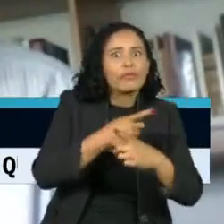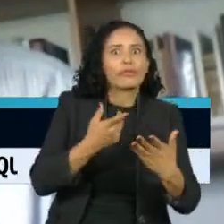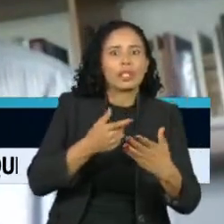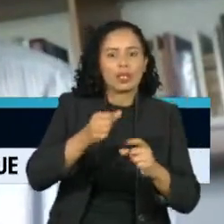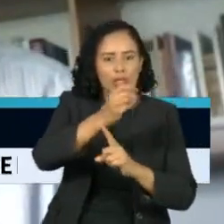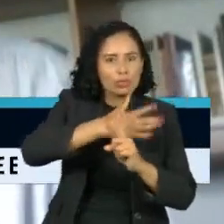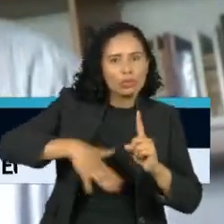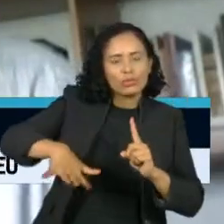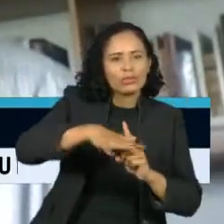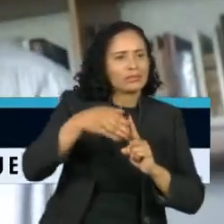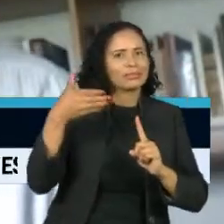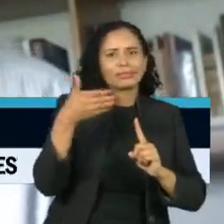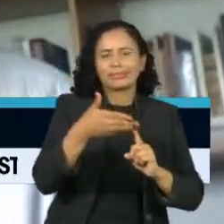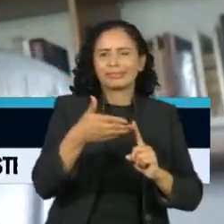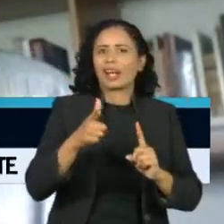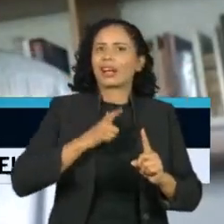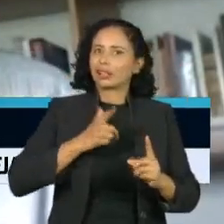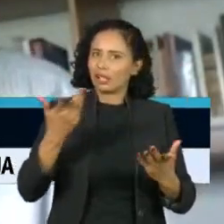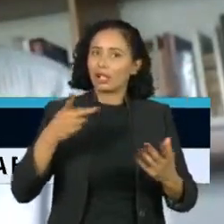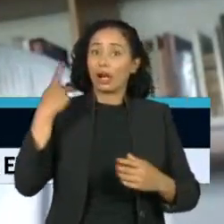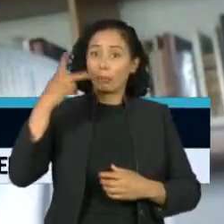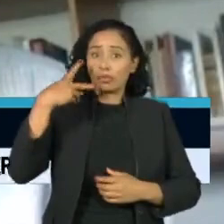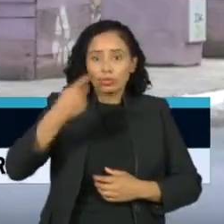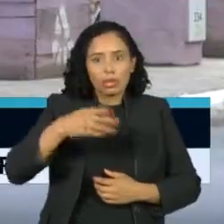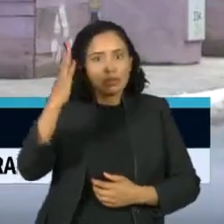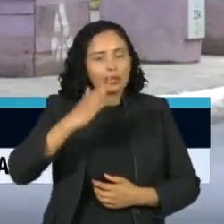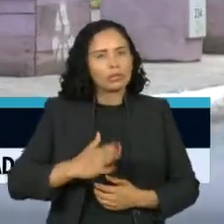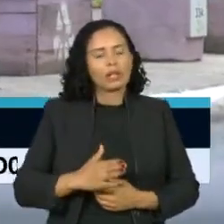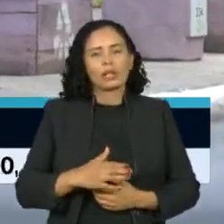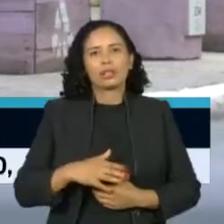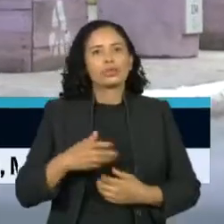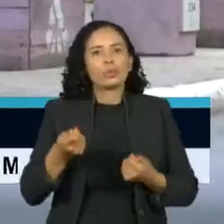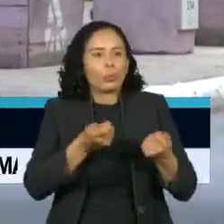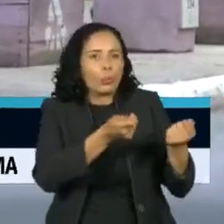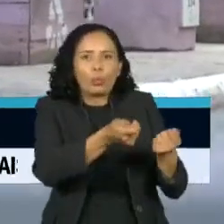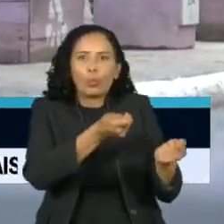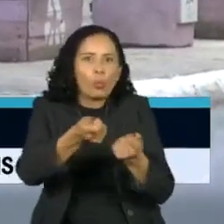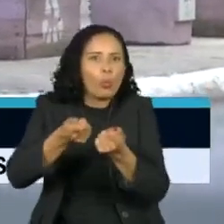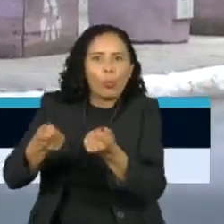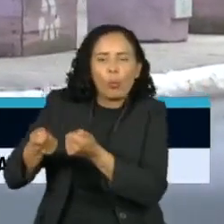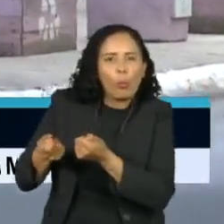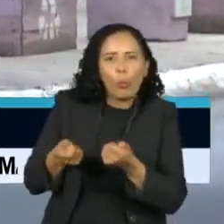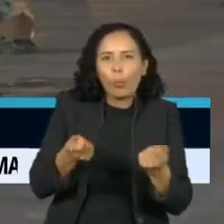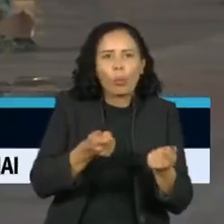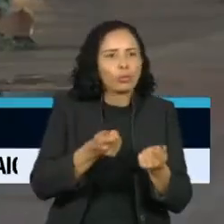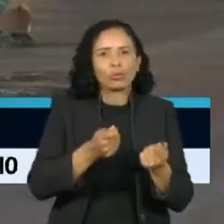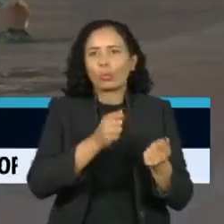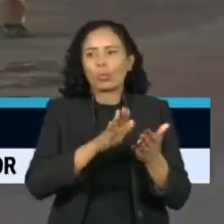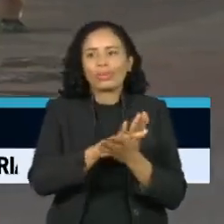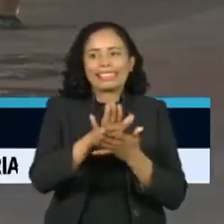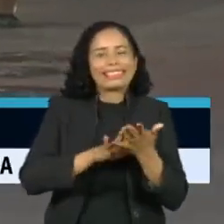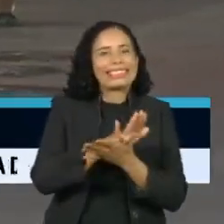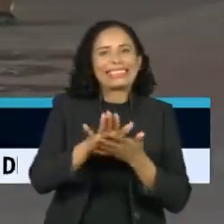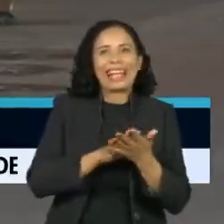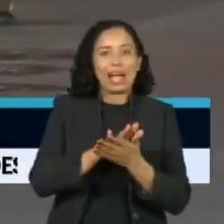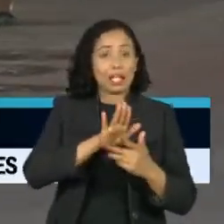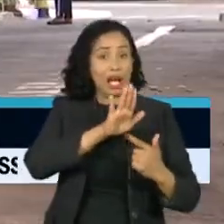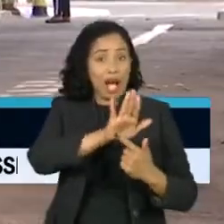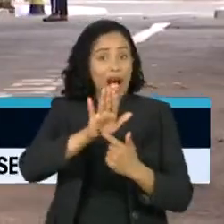social, o tecido político do país, que não consegue propor soluções, não